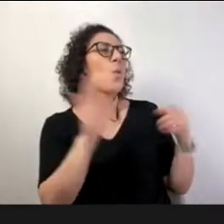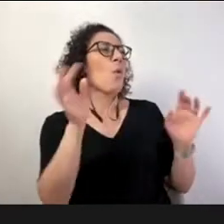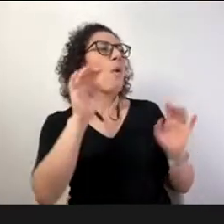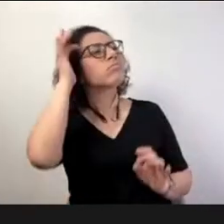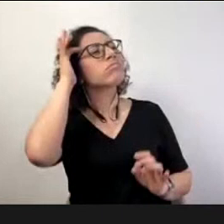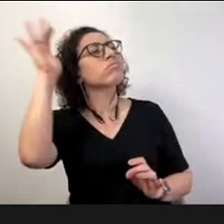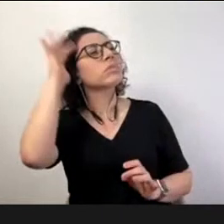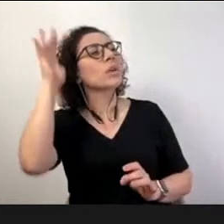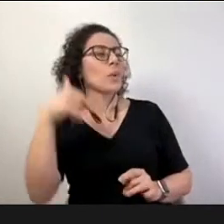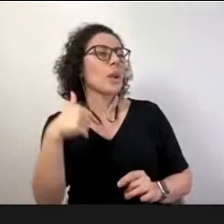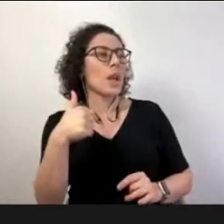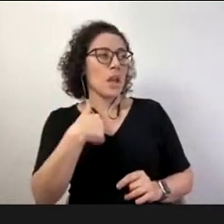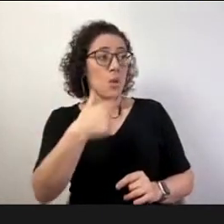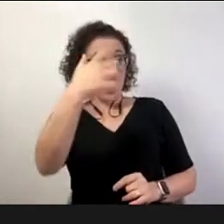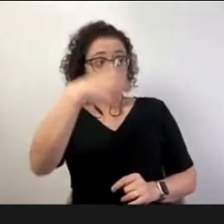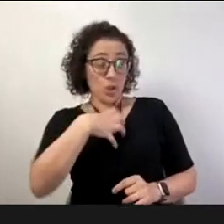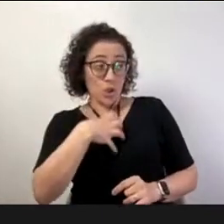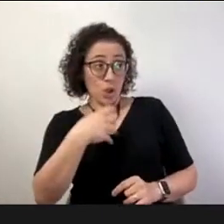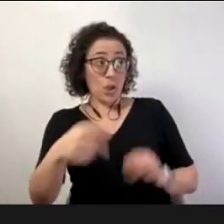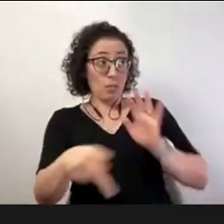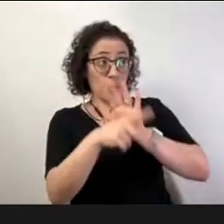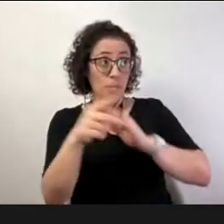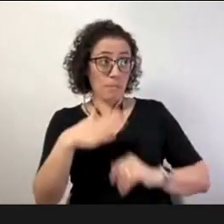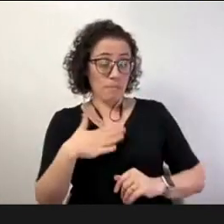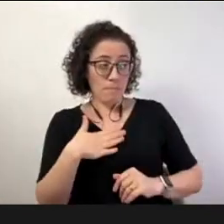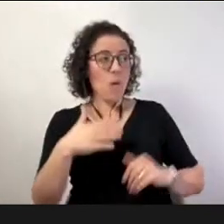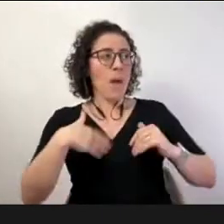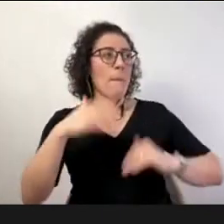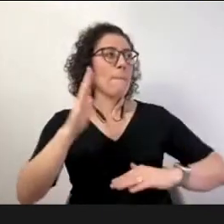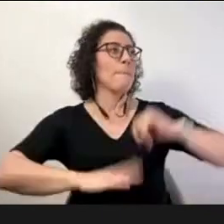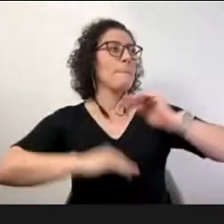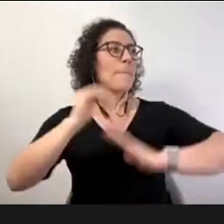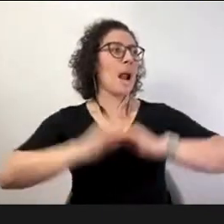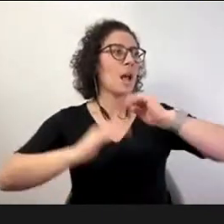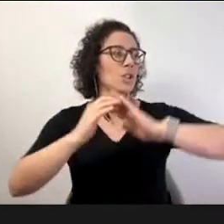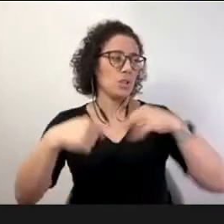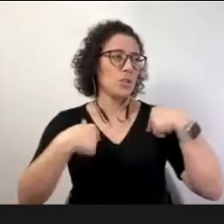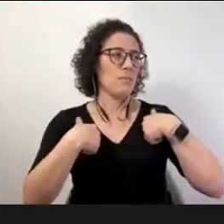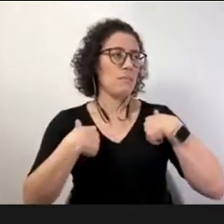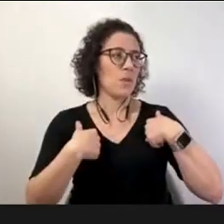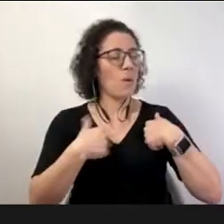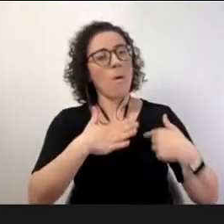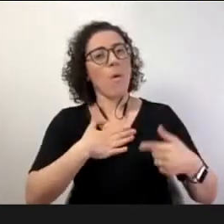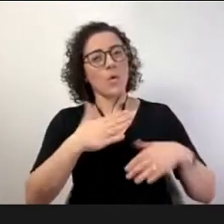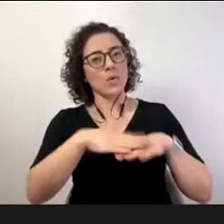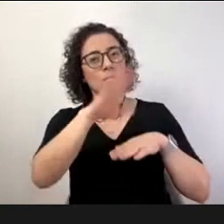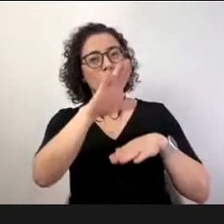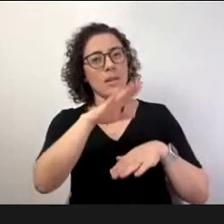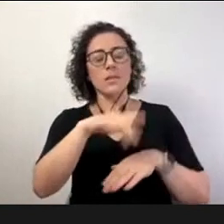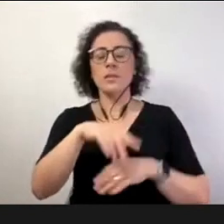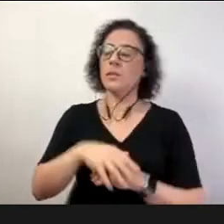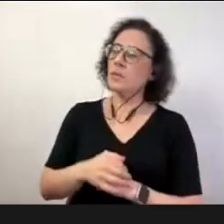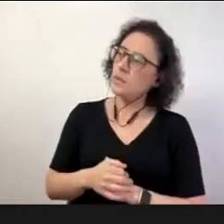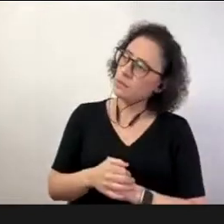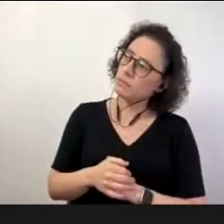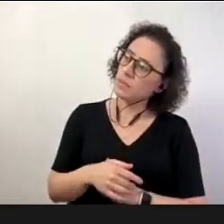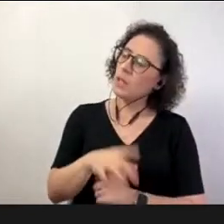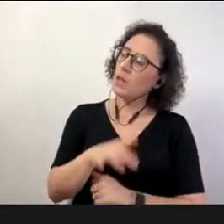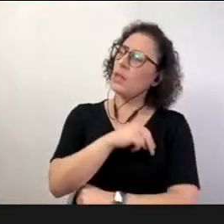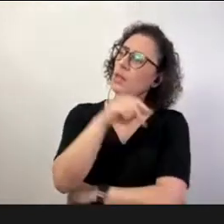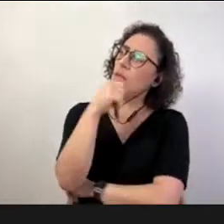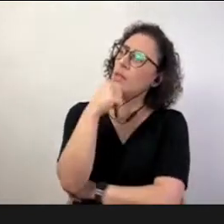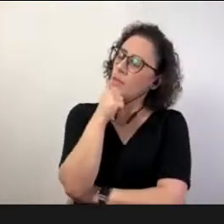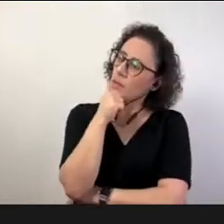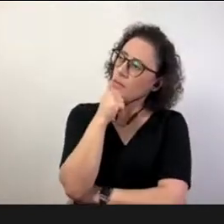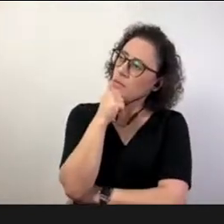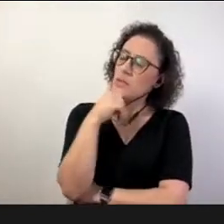teve impacto o ela disse ficou tudo e eu disse olha eu tenho muita pena de não assistir a uma aula sua porque se